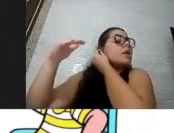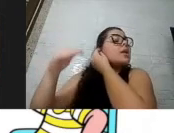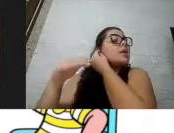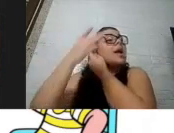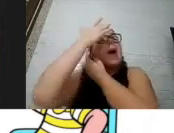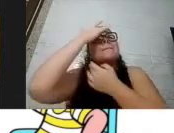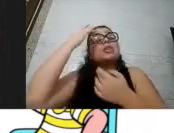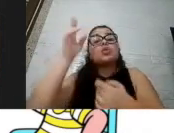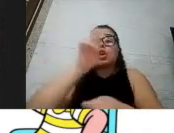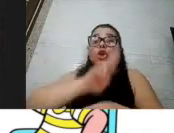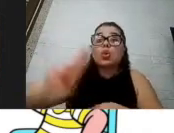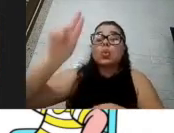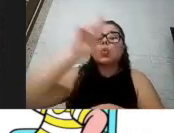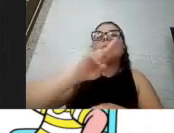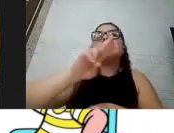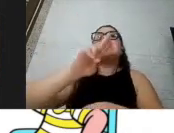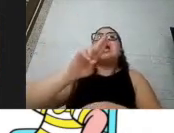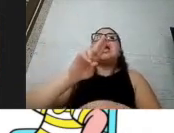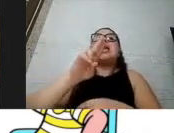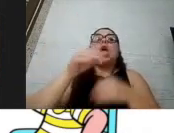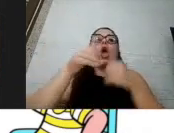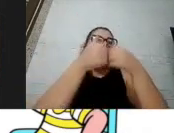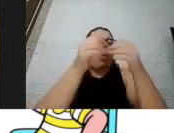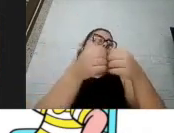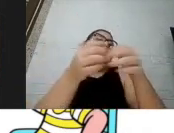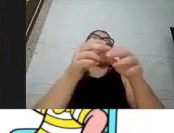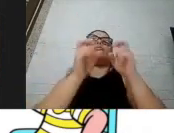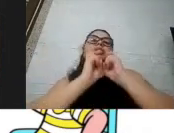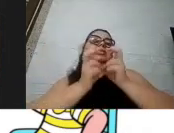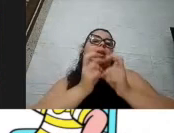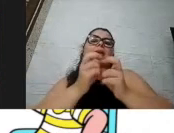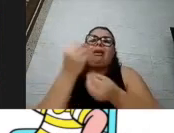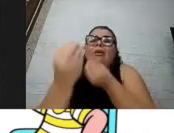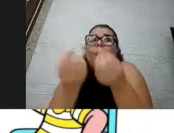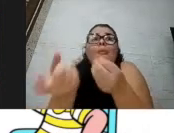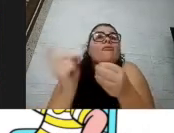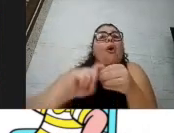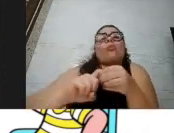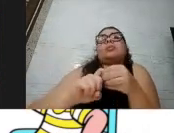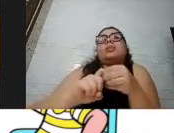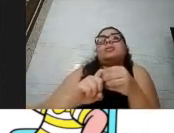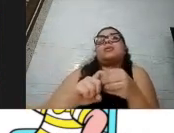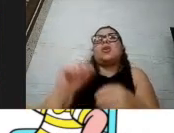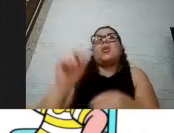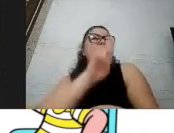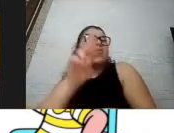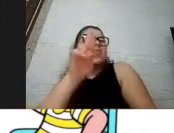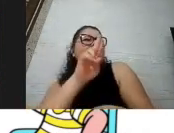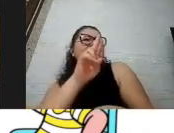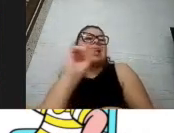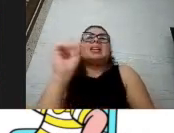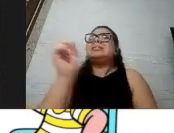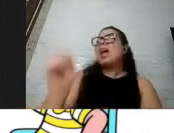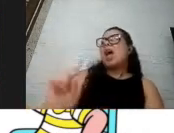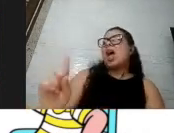deficiência, já que alguns grupos são mais vulneráveis, como é que a gente volta, usa ou não usa, tem um